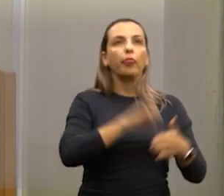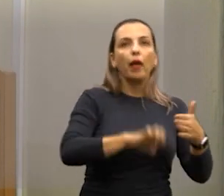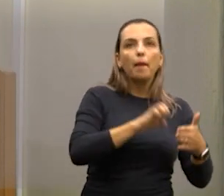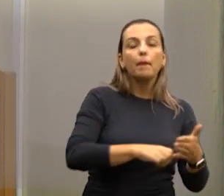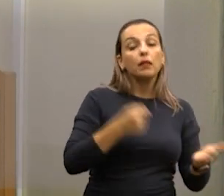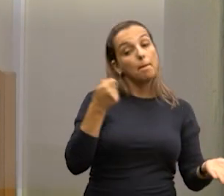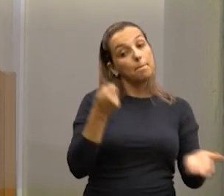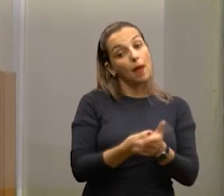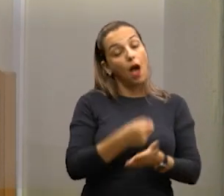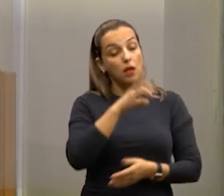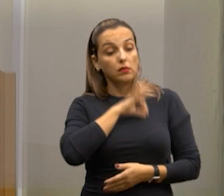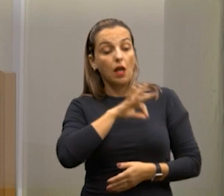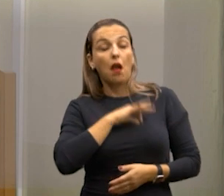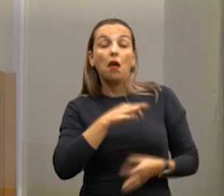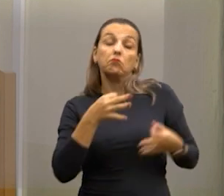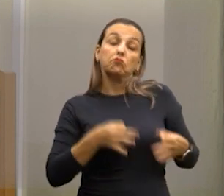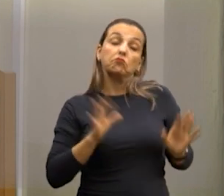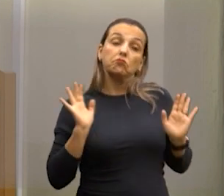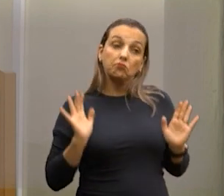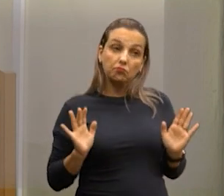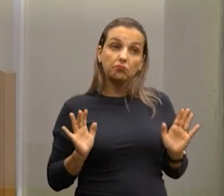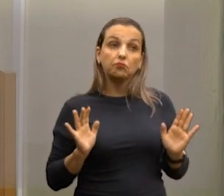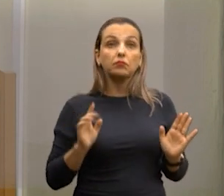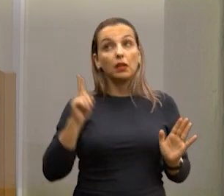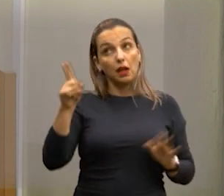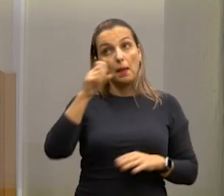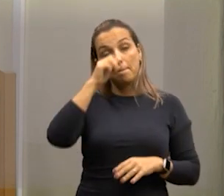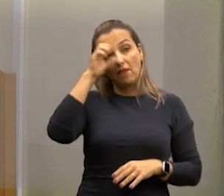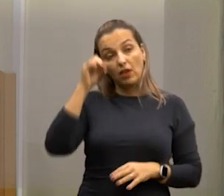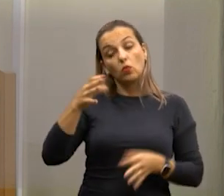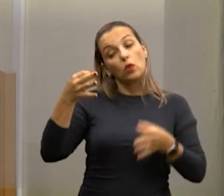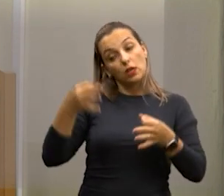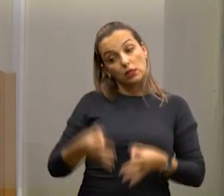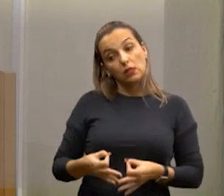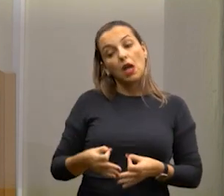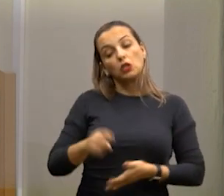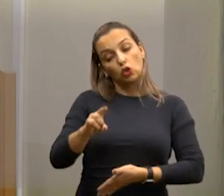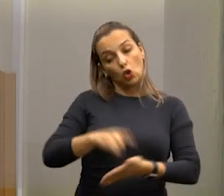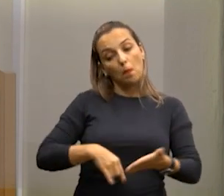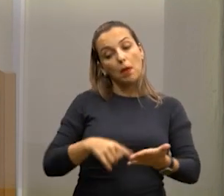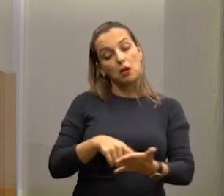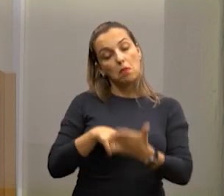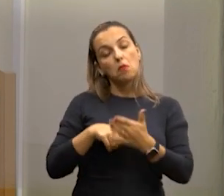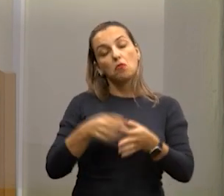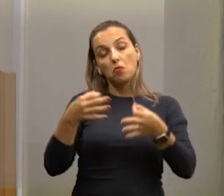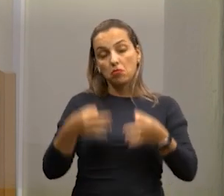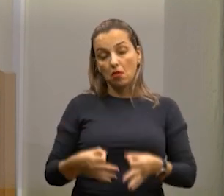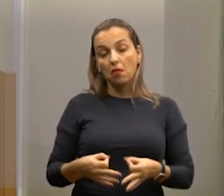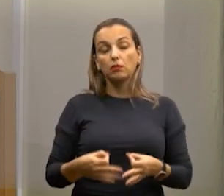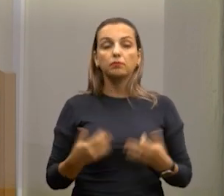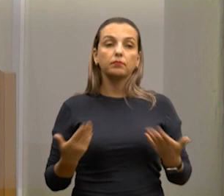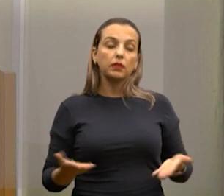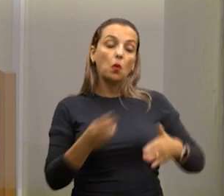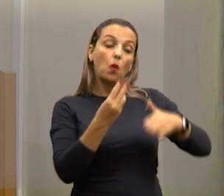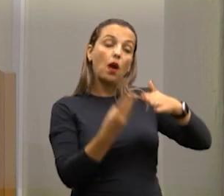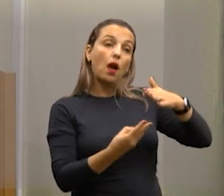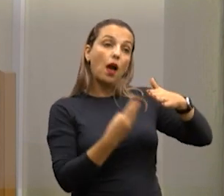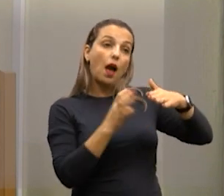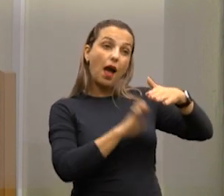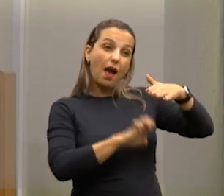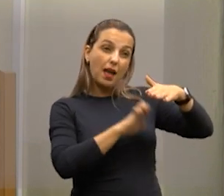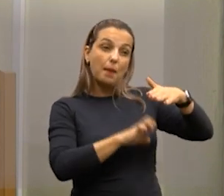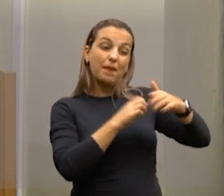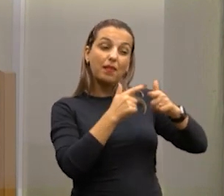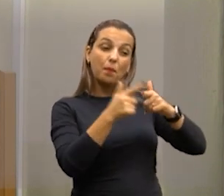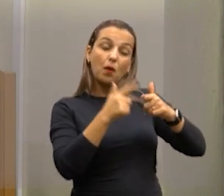alguém tem que pagar. A prefeitura disse que está em ordem, e, de fato, estiveram na minha sala mostrando a documentação, está tudo em ordem mesmo. A empresa estava tendo